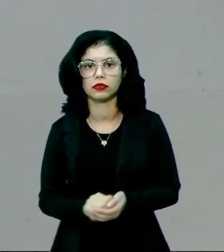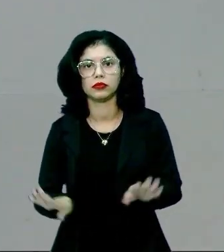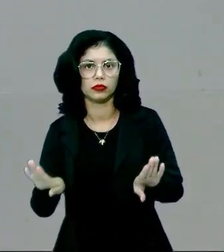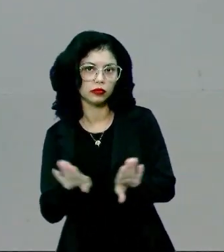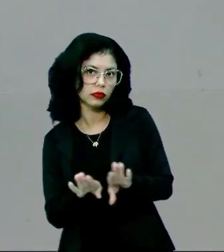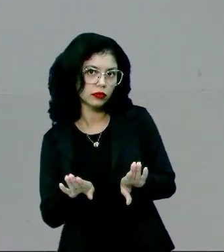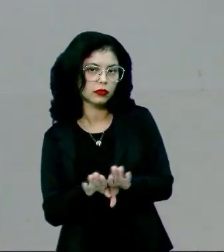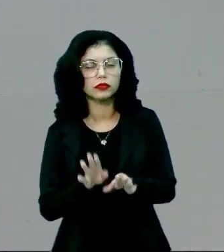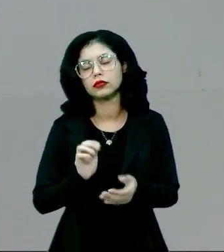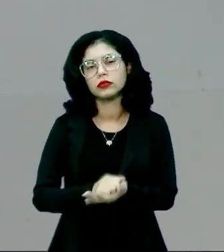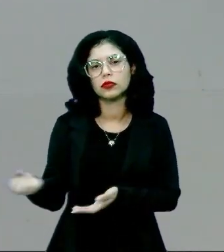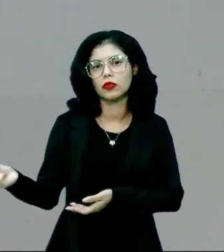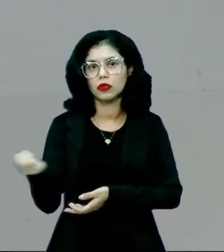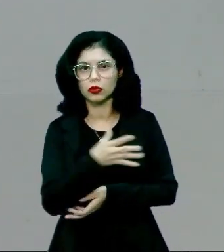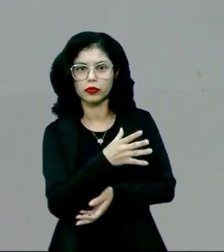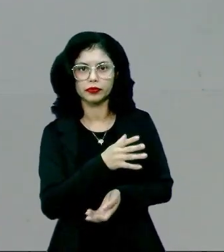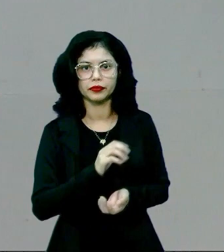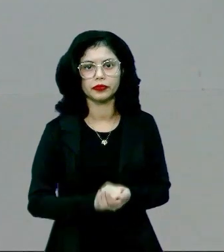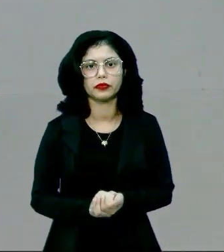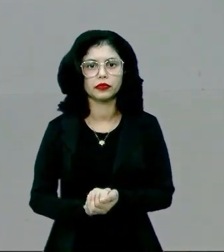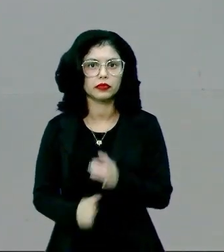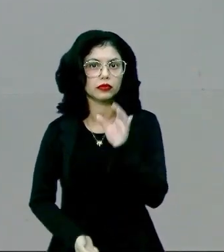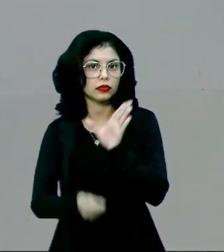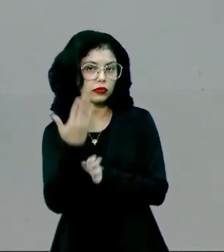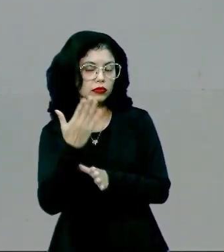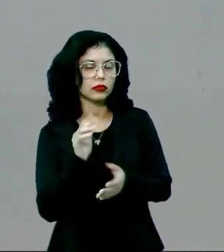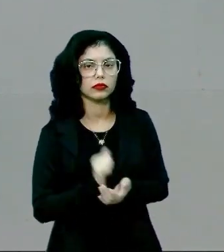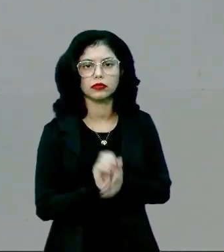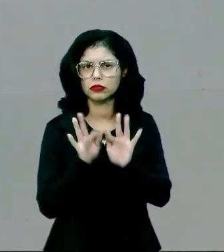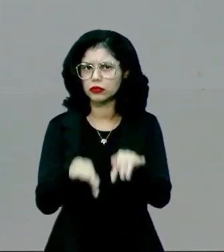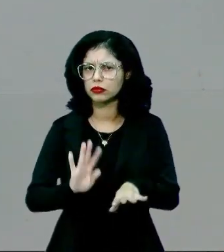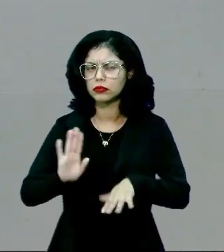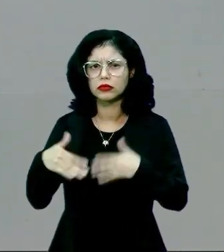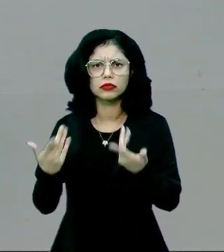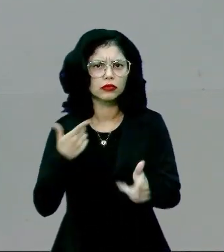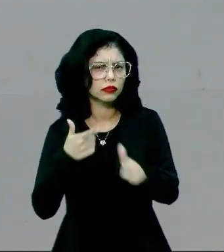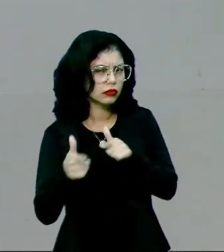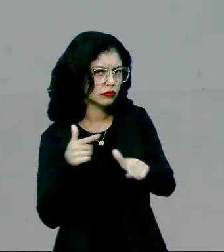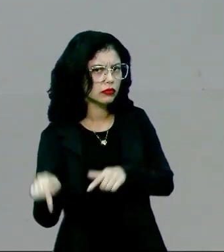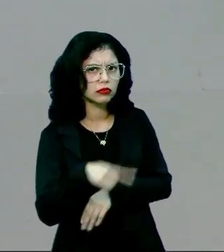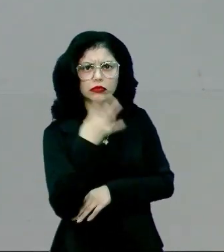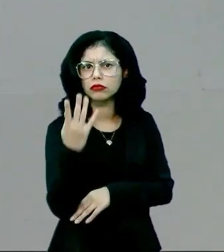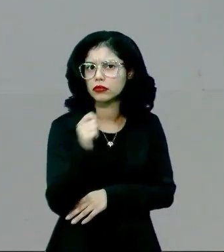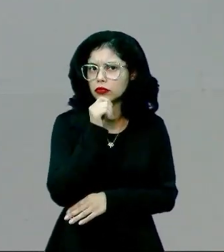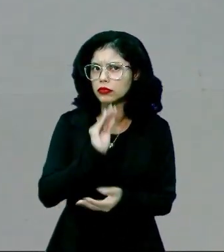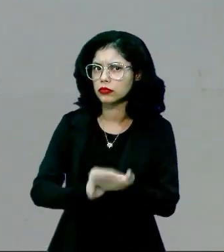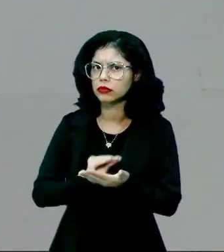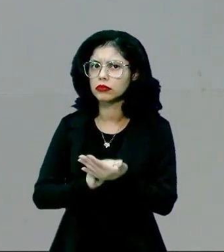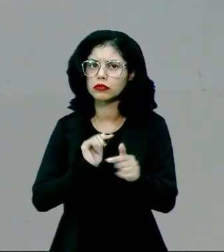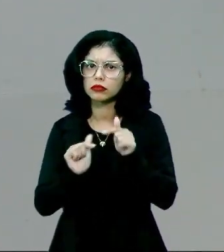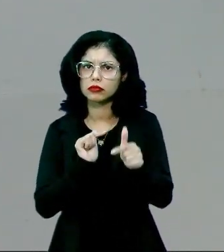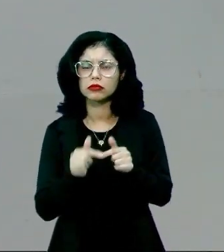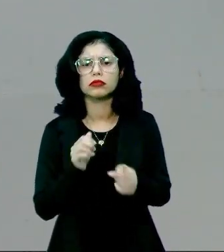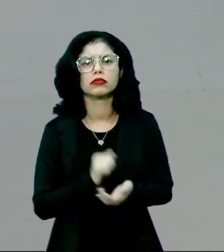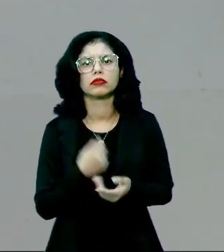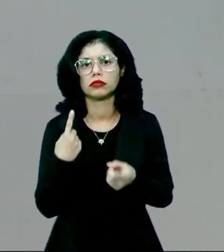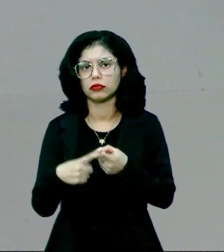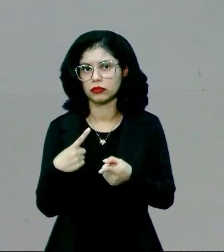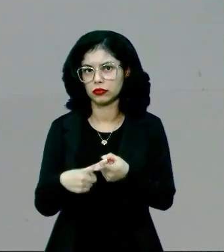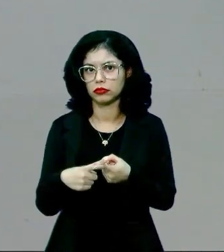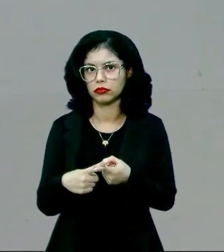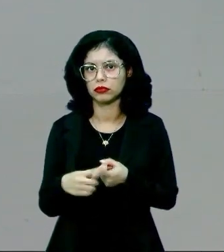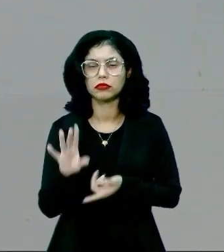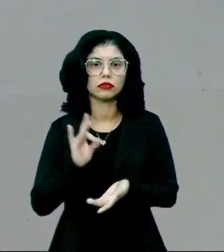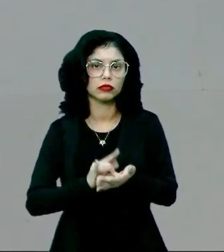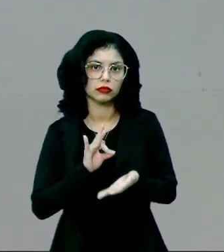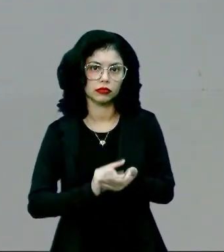equipamentos, novos equipamentos que surgiram. Enfim, quantos trabalhadores ficaram desempregados por conta dessa realidade?